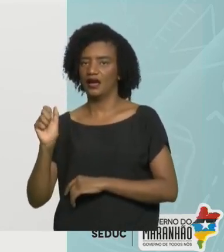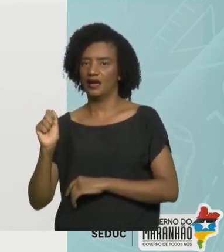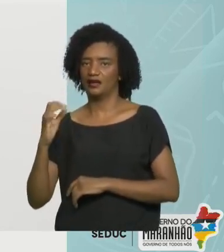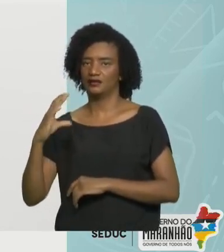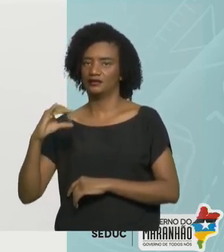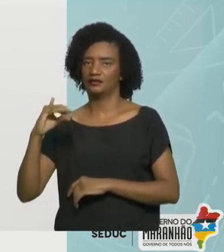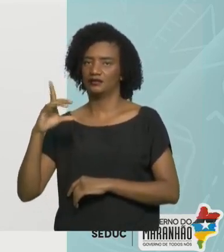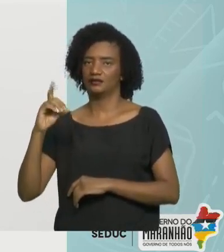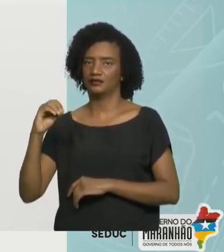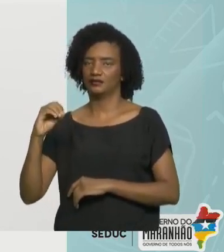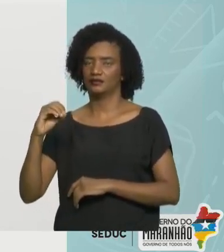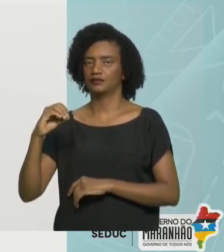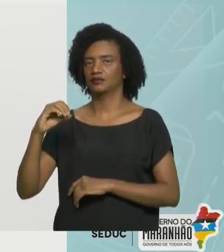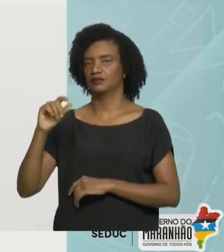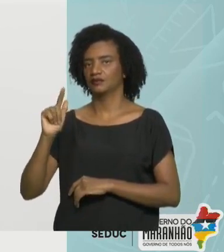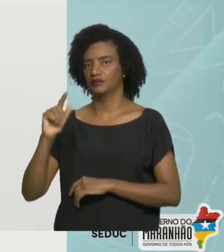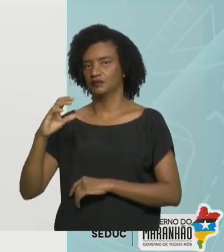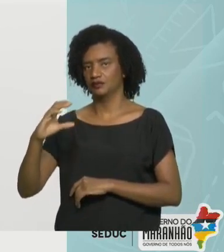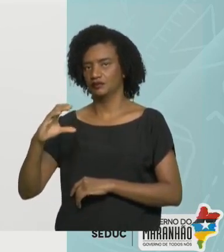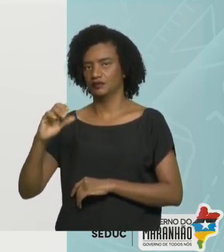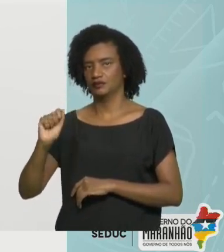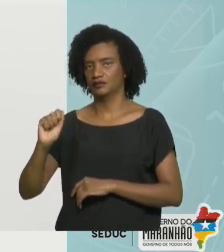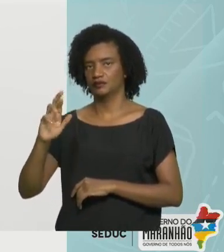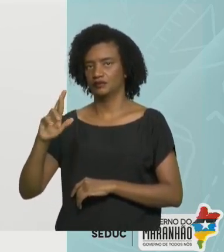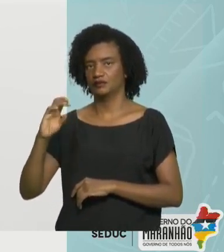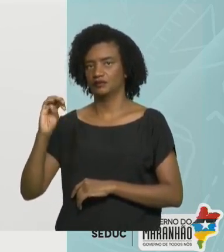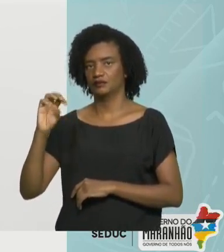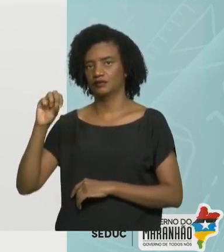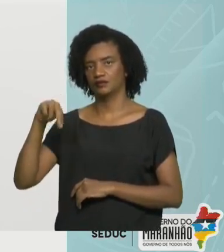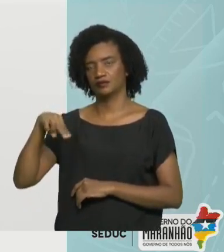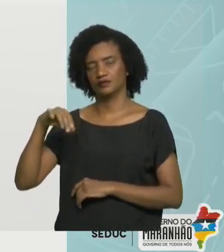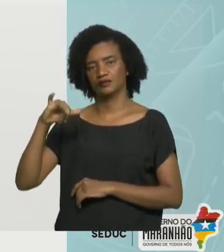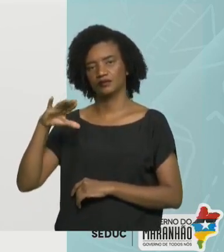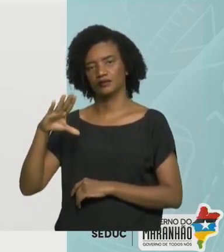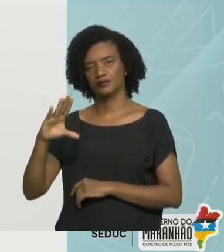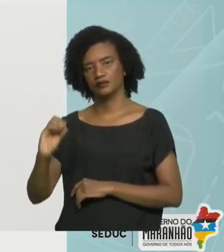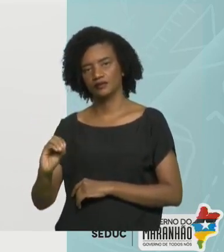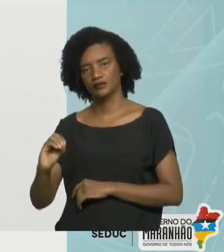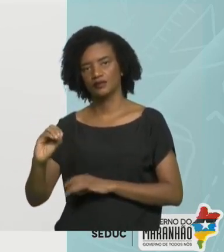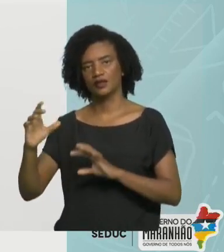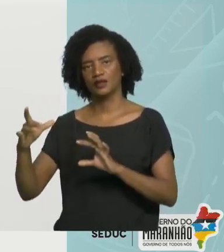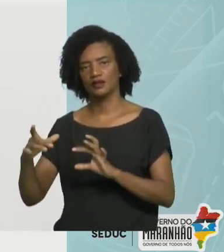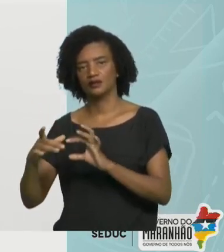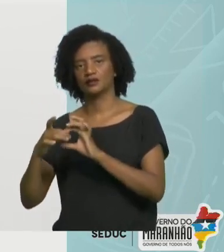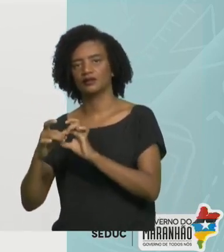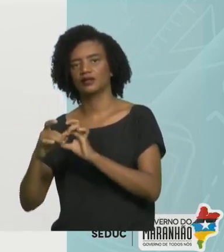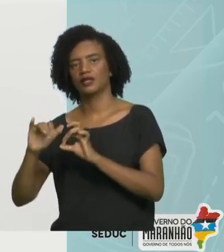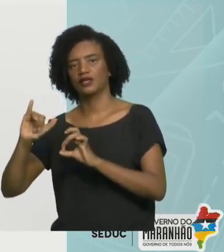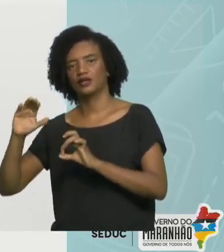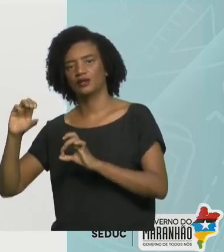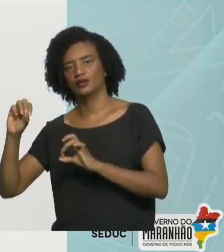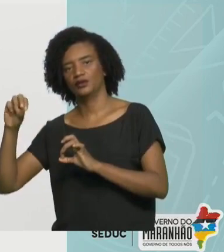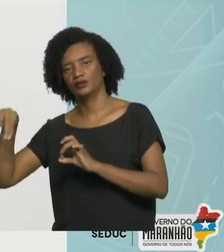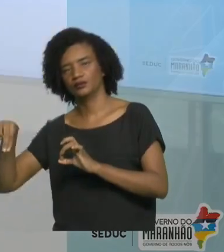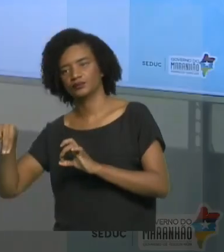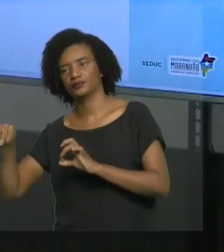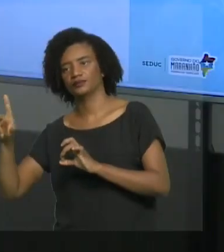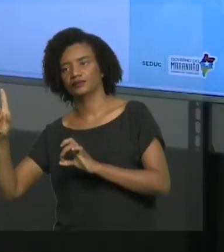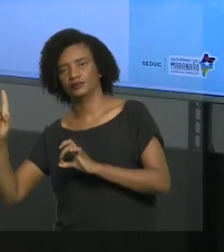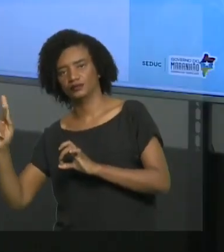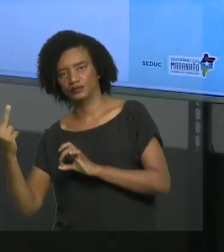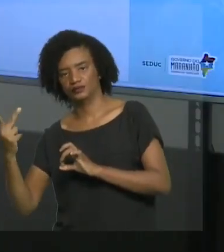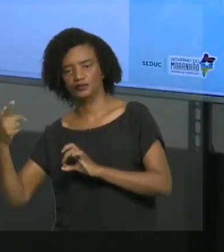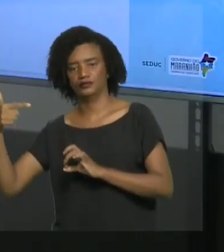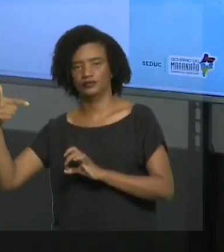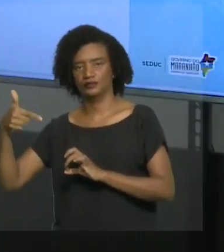que rapidamente ele se dissocia e forma o íon hidrogênio mais o íon bicarbonato. Então, ele